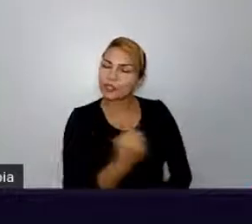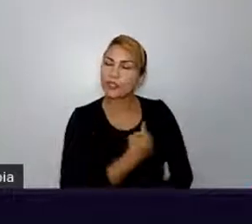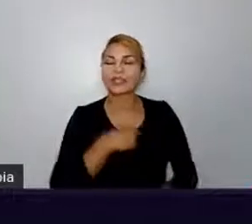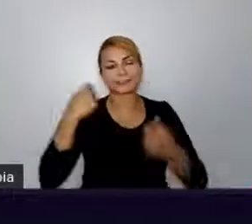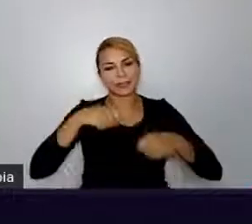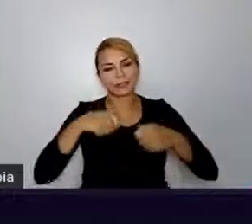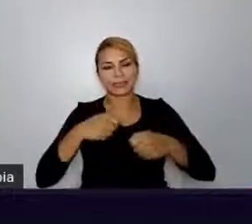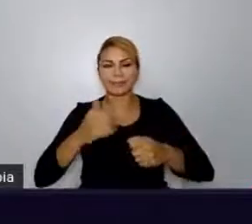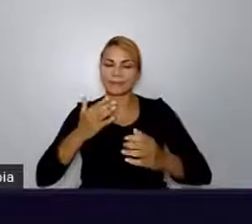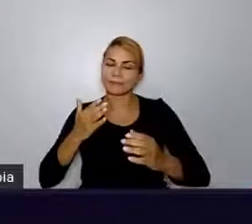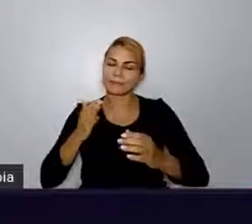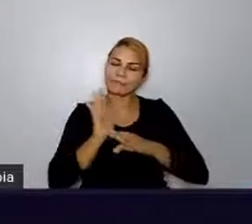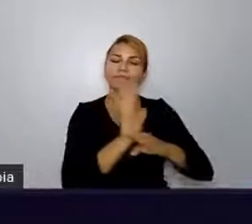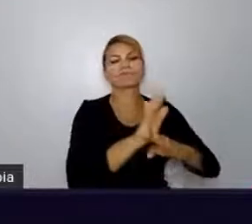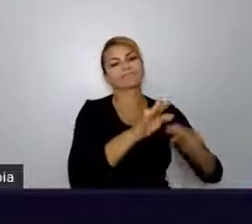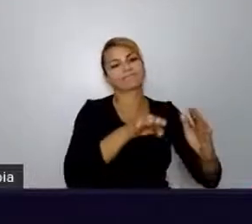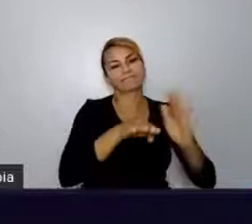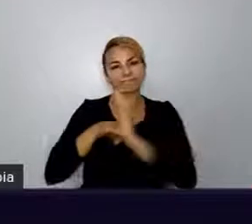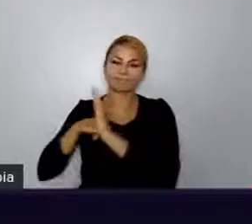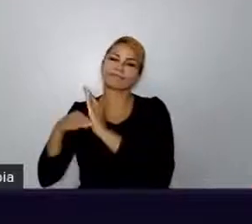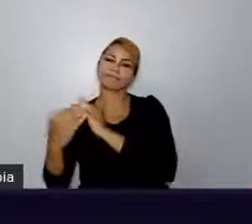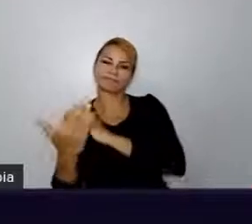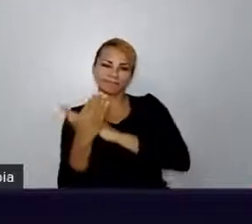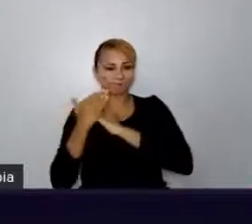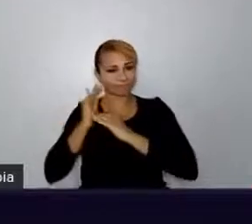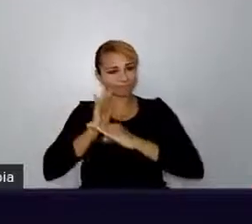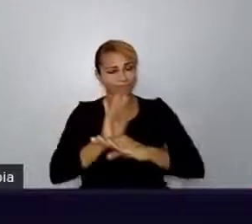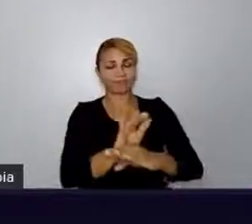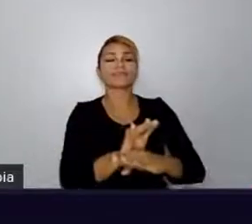se comunicando. Obrigada, Pai do Brasil.